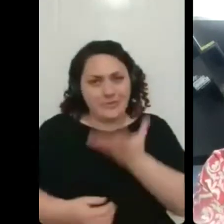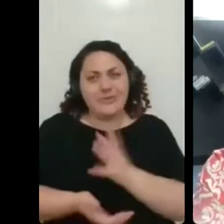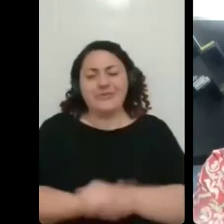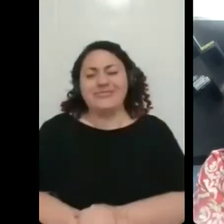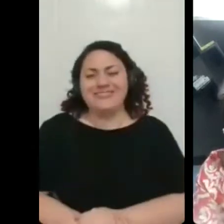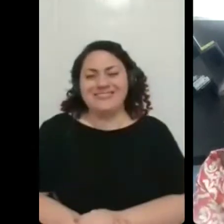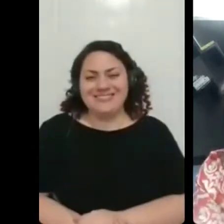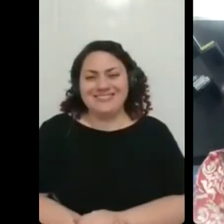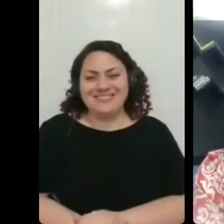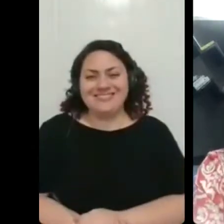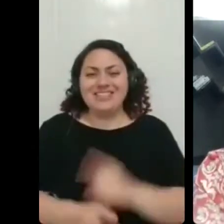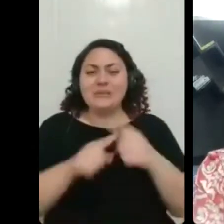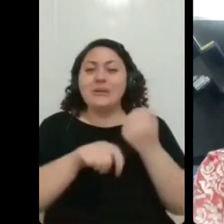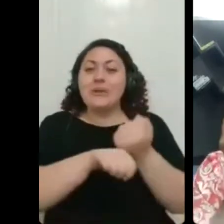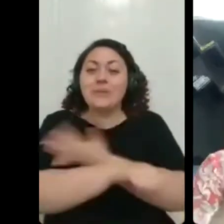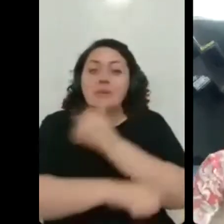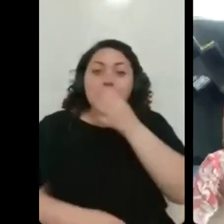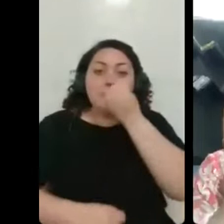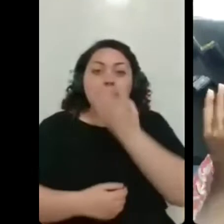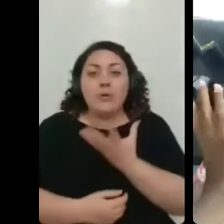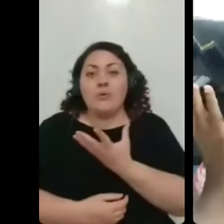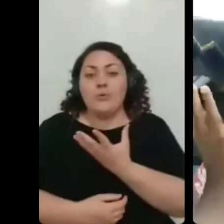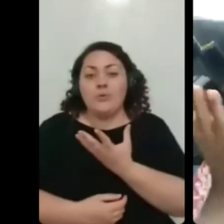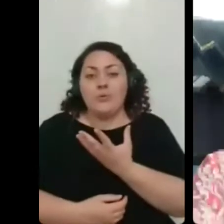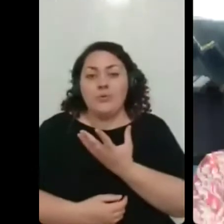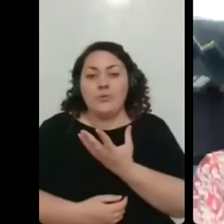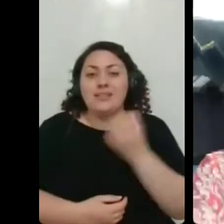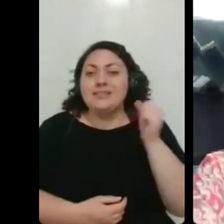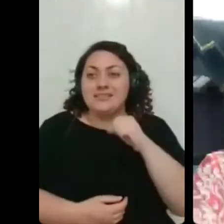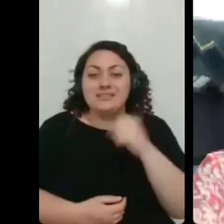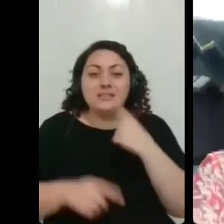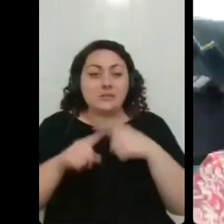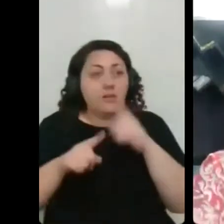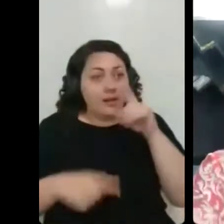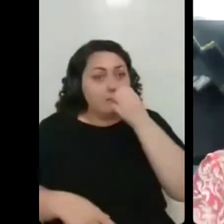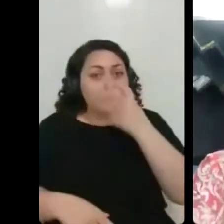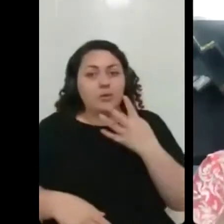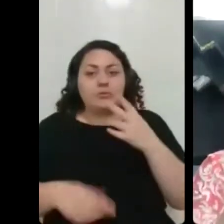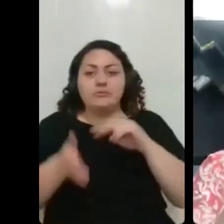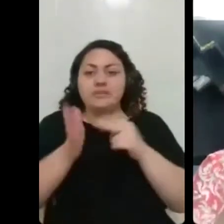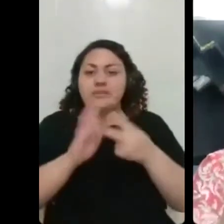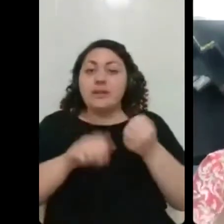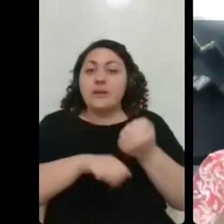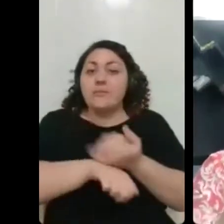emoção boa é bom chorar isso é muito bom isso é muito bom é